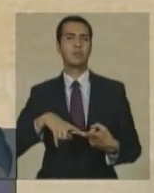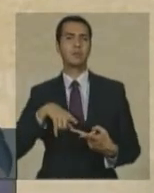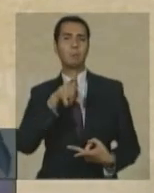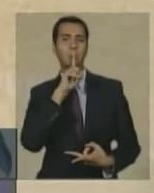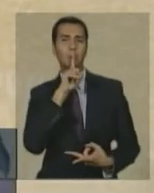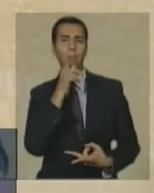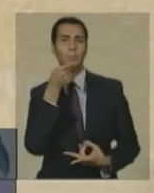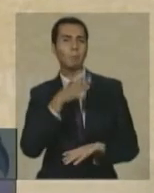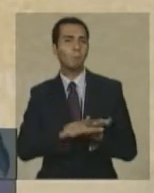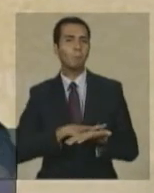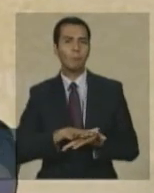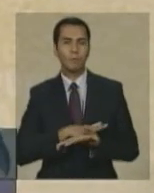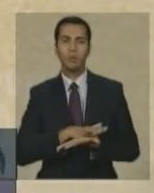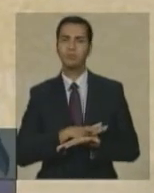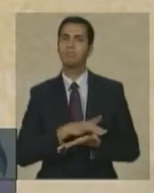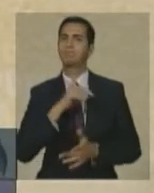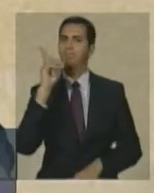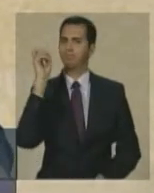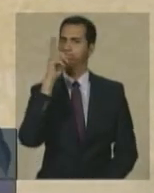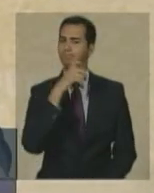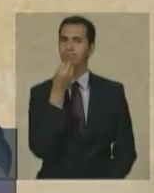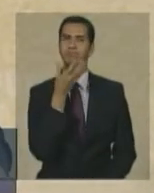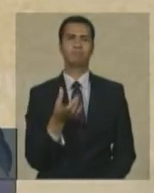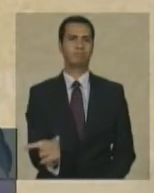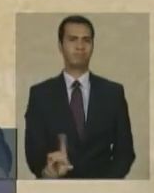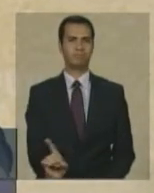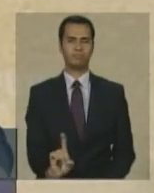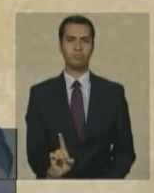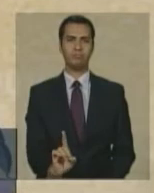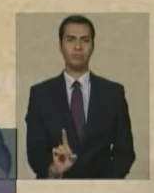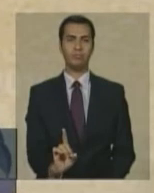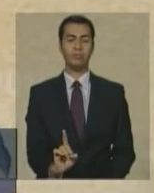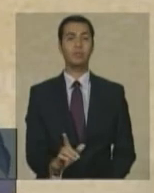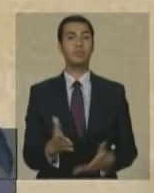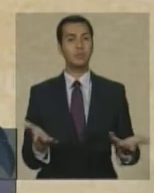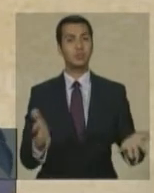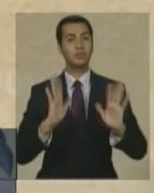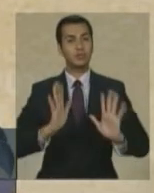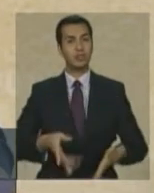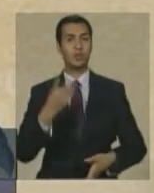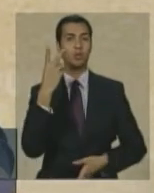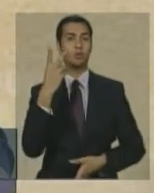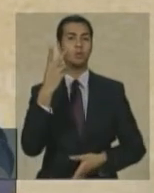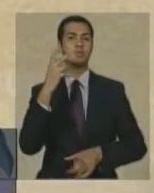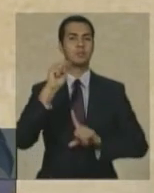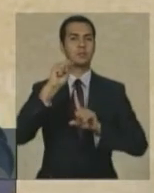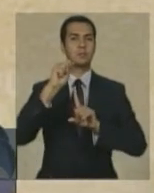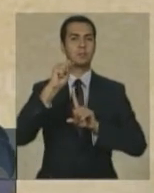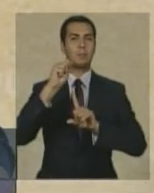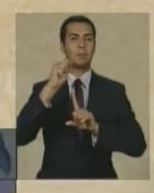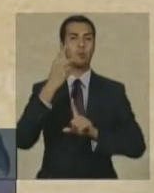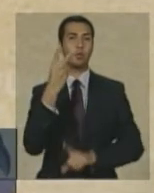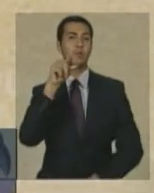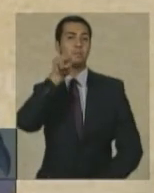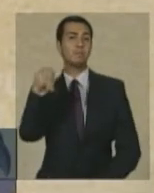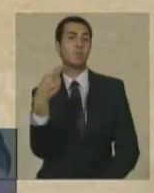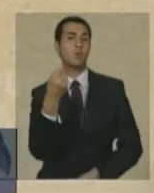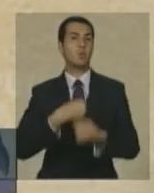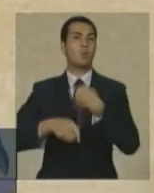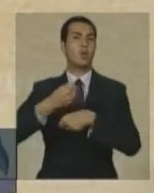ameaça aliás há mais de dois mil anos um filósofo disse